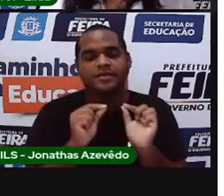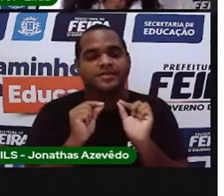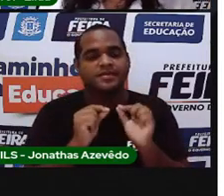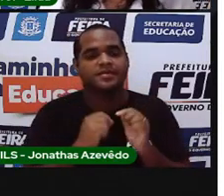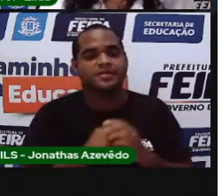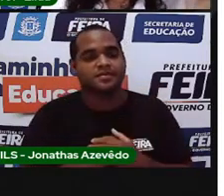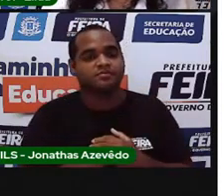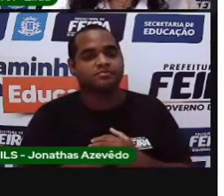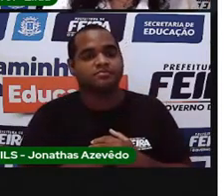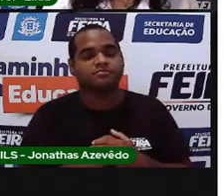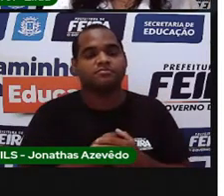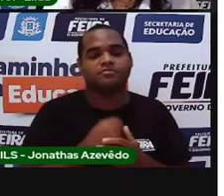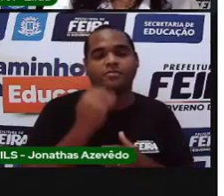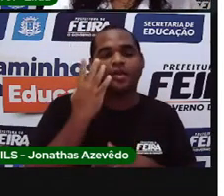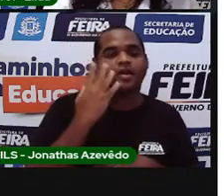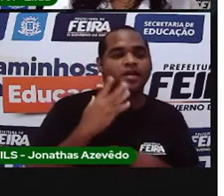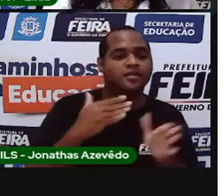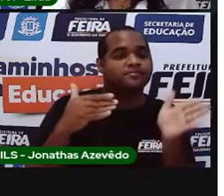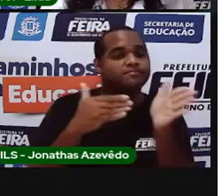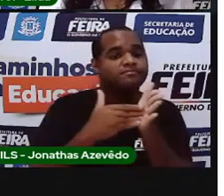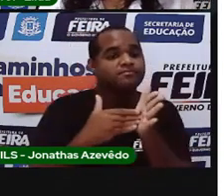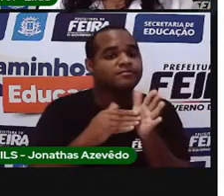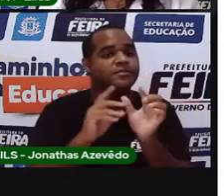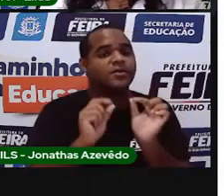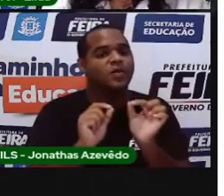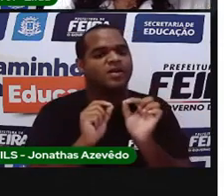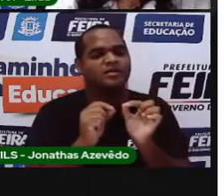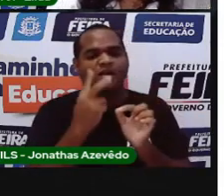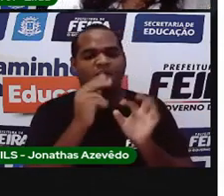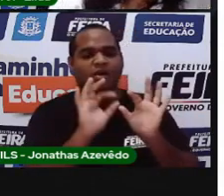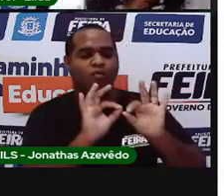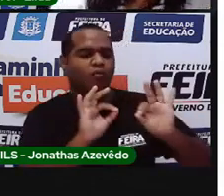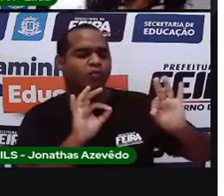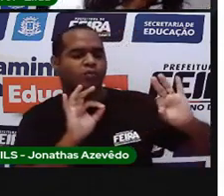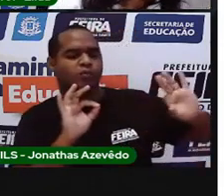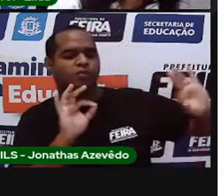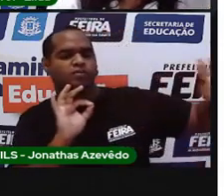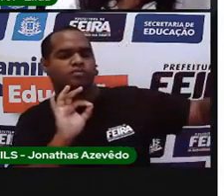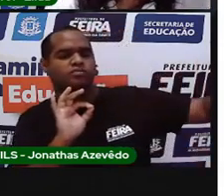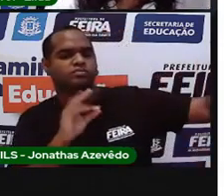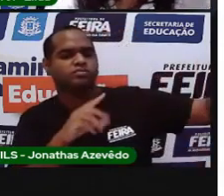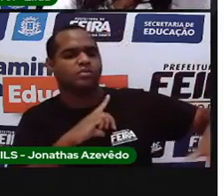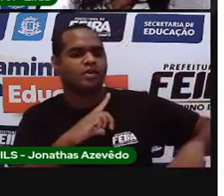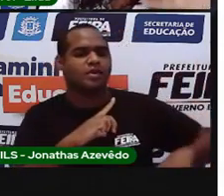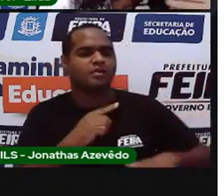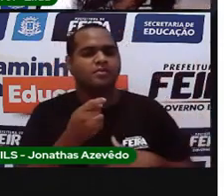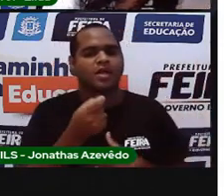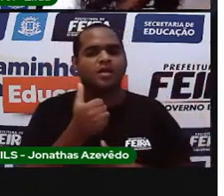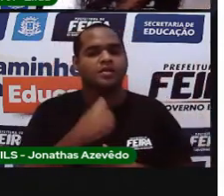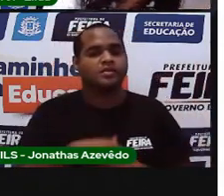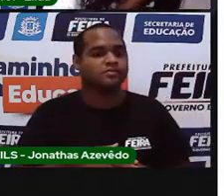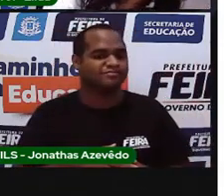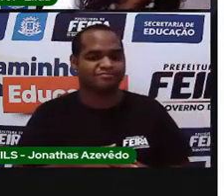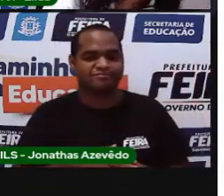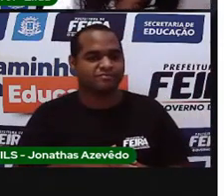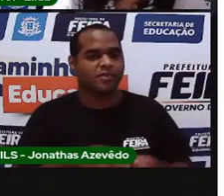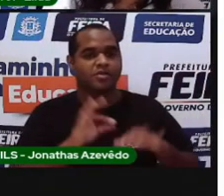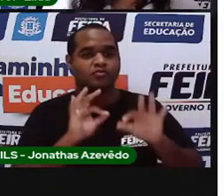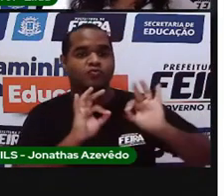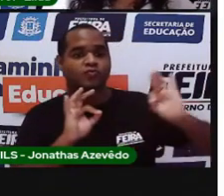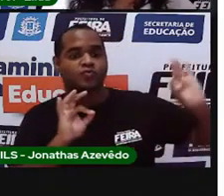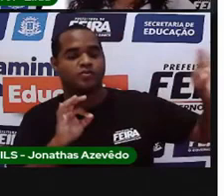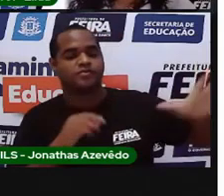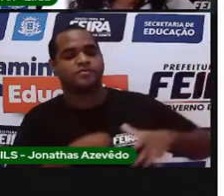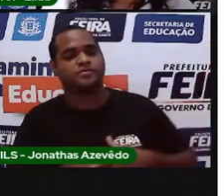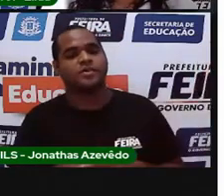Quem é que está em último lugar? O que está mais longe da chegada? O que está mais distante?